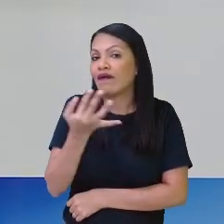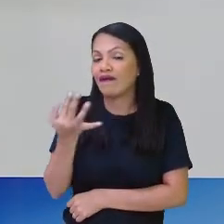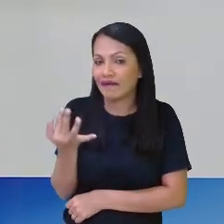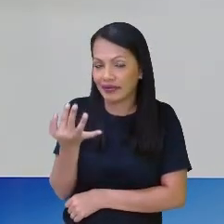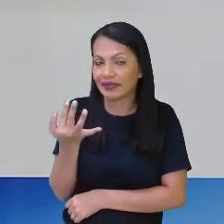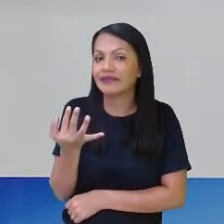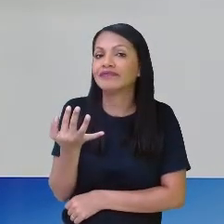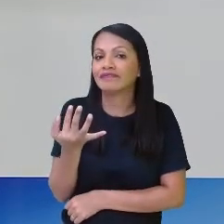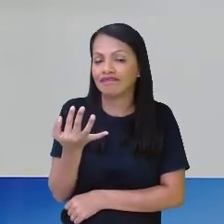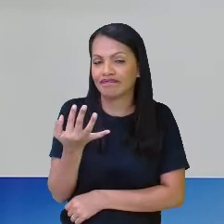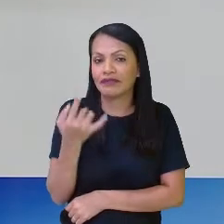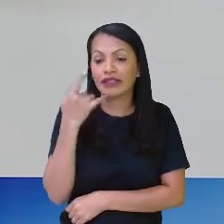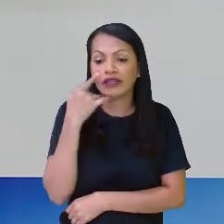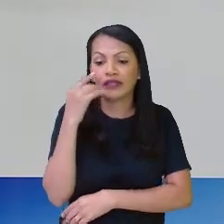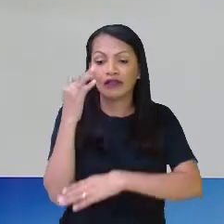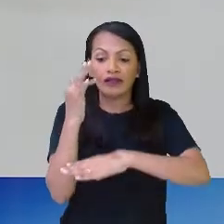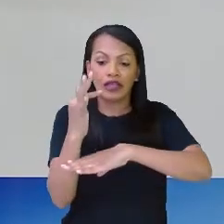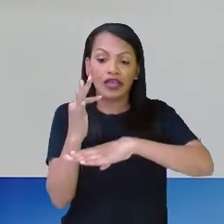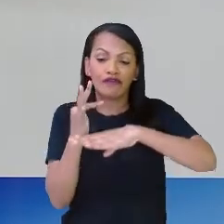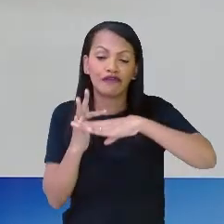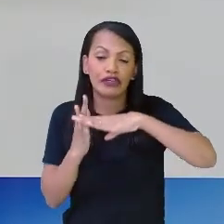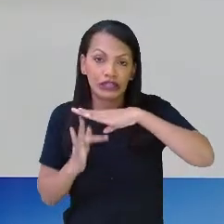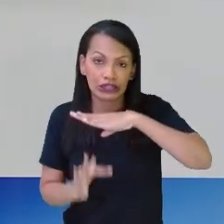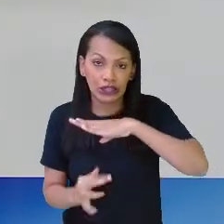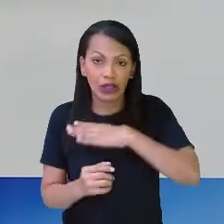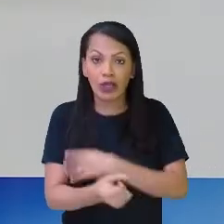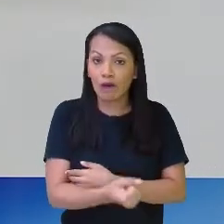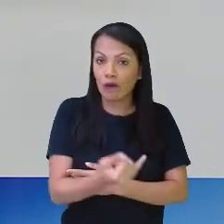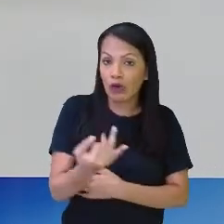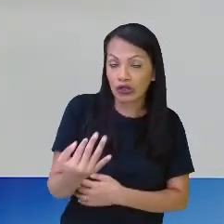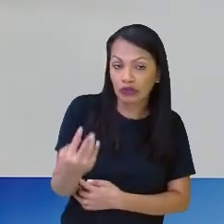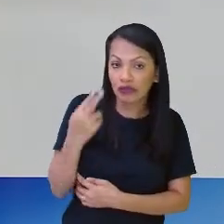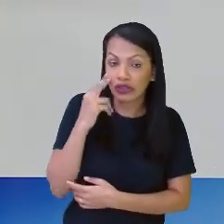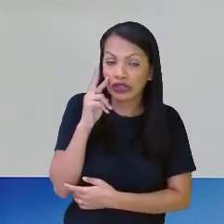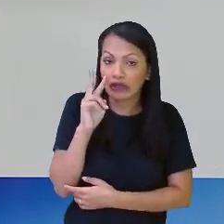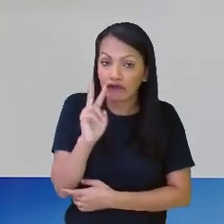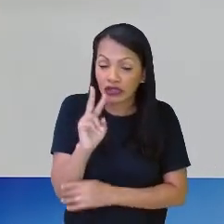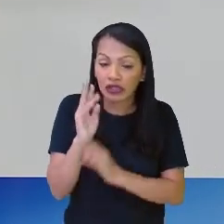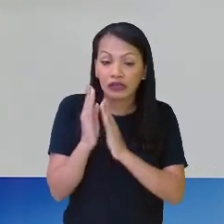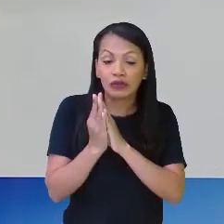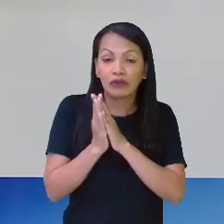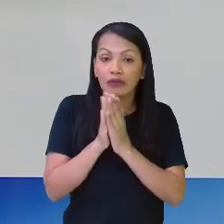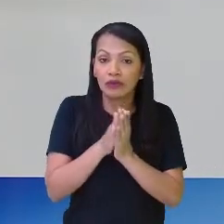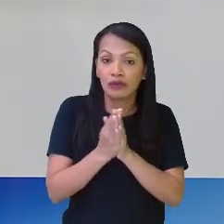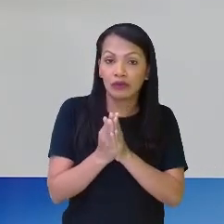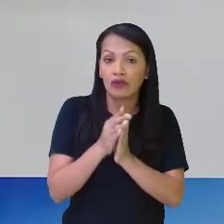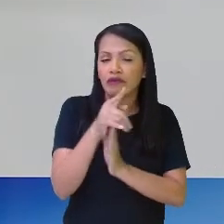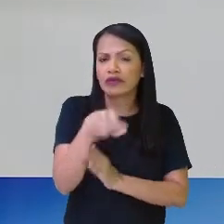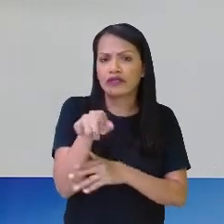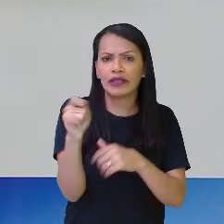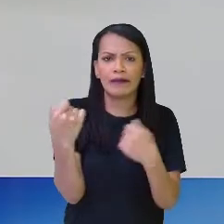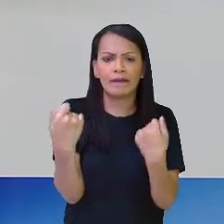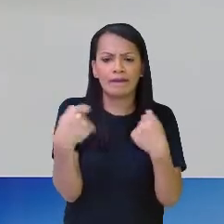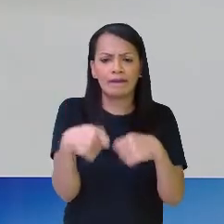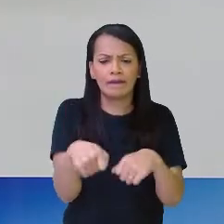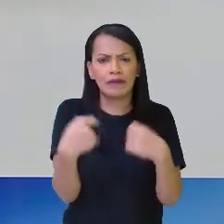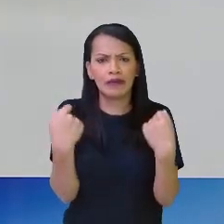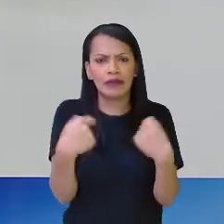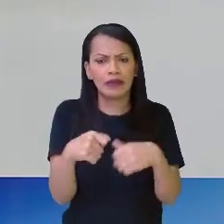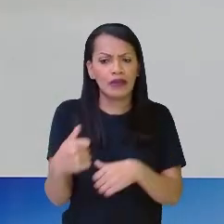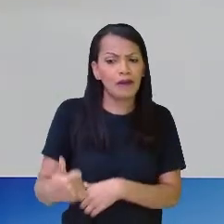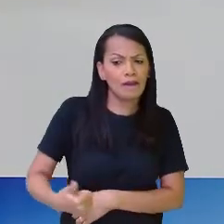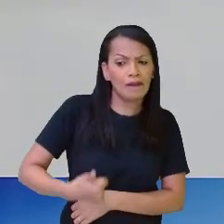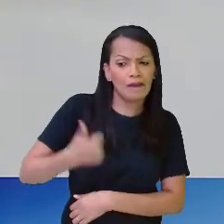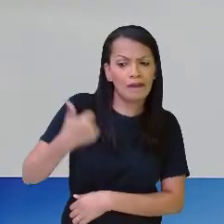a fração em uma quantidade, como vocês estão vendo aqui dos bonecos, você precisa olhar primeiro